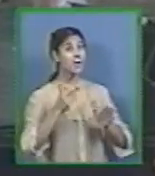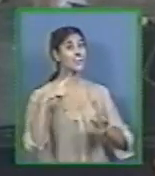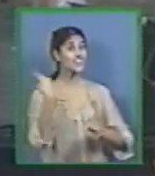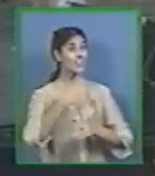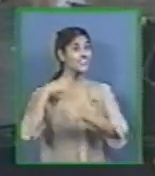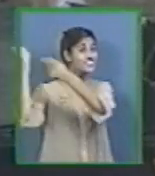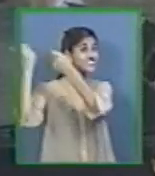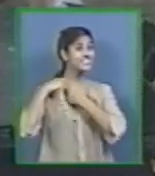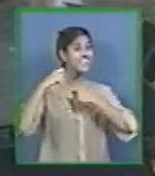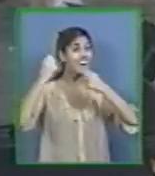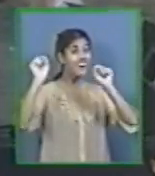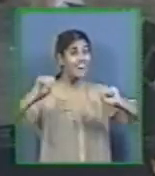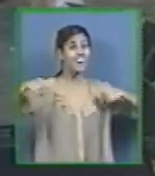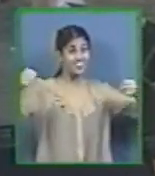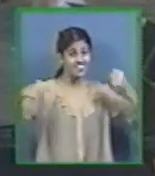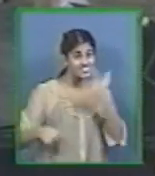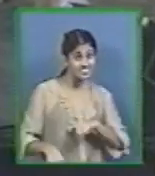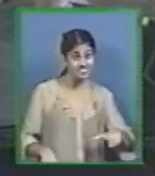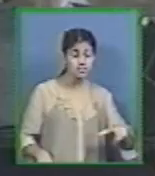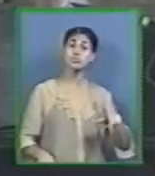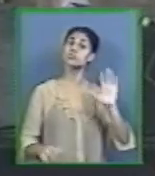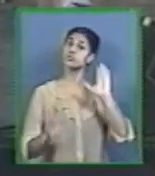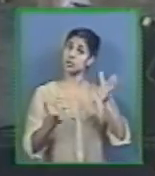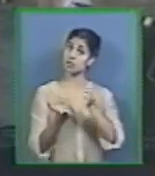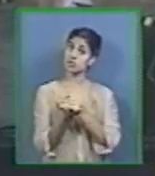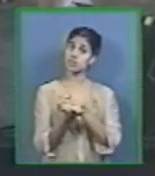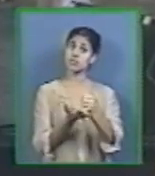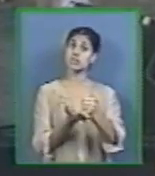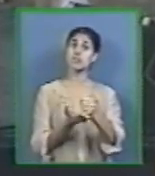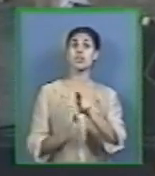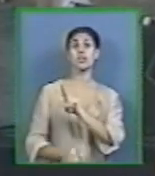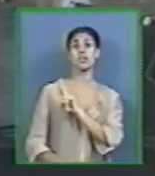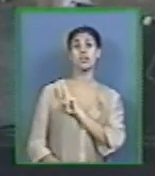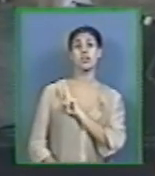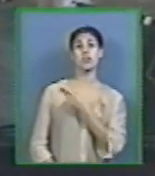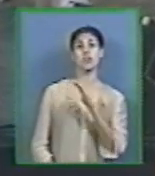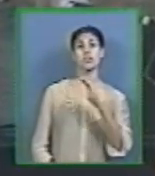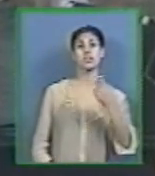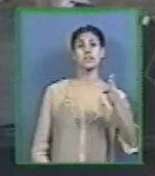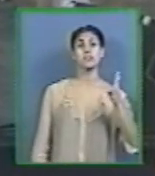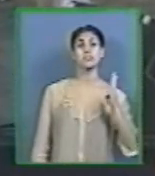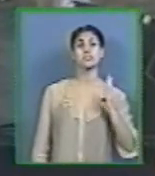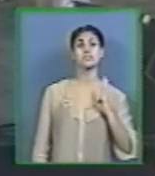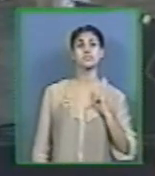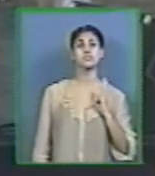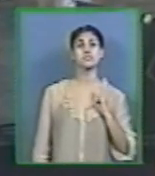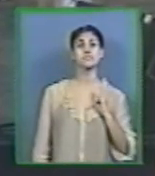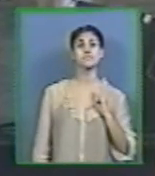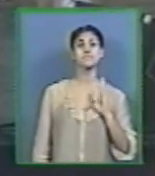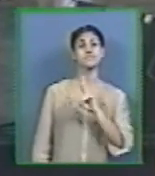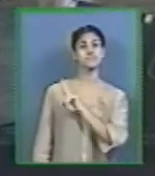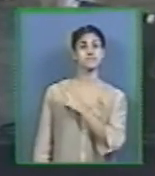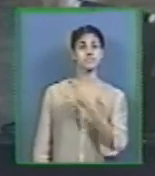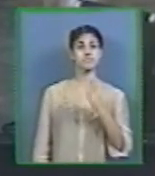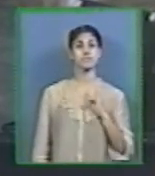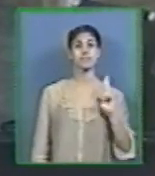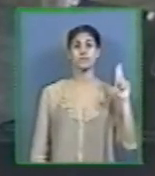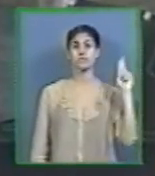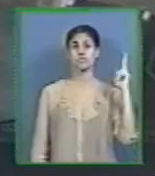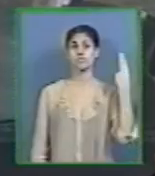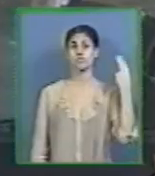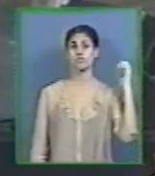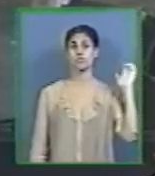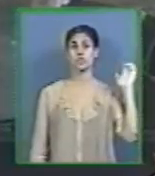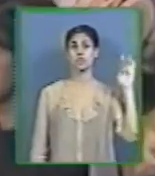Foi Livro aos Hebreus Carta aos Hebreus Lá no finalzinho da Bíblia